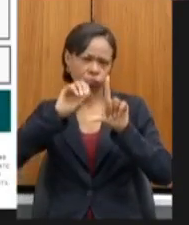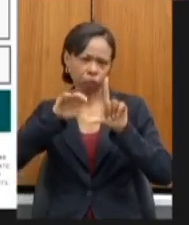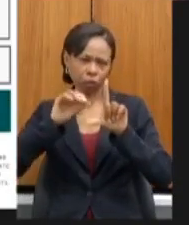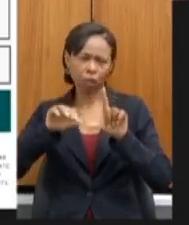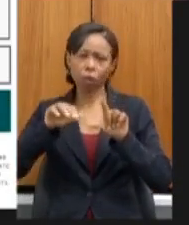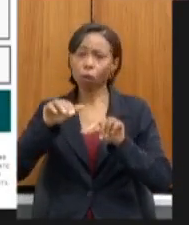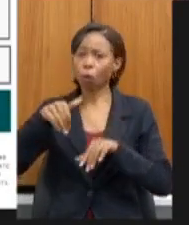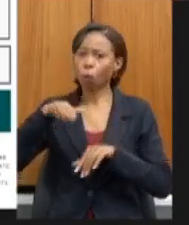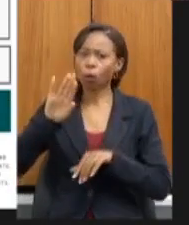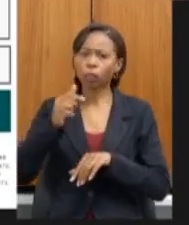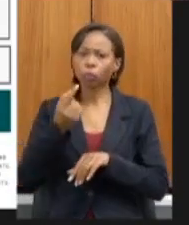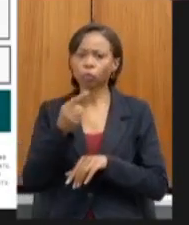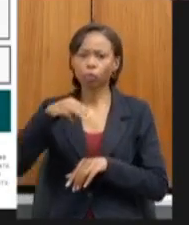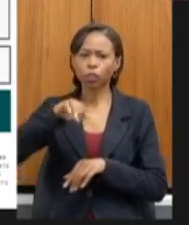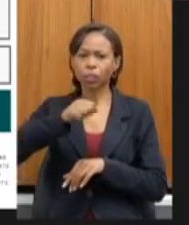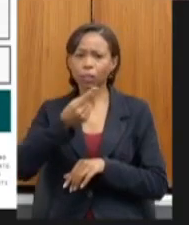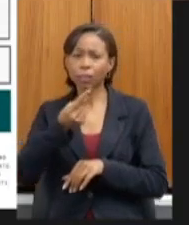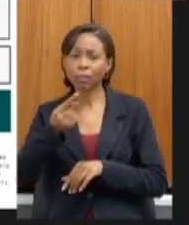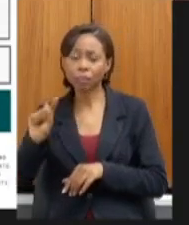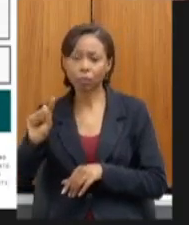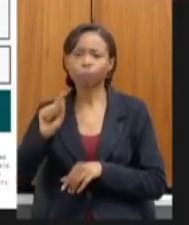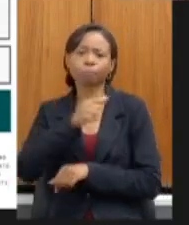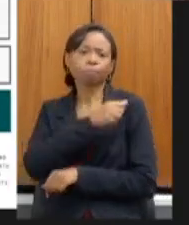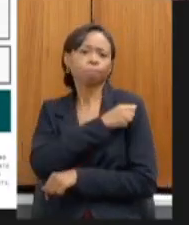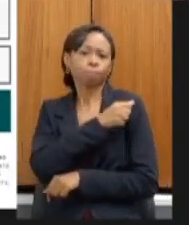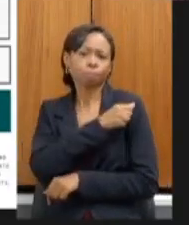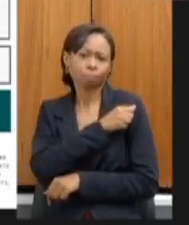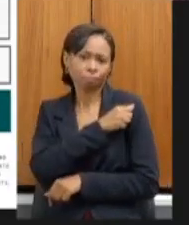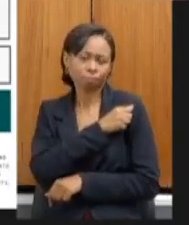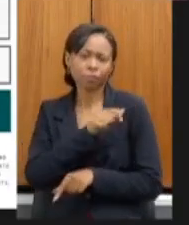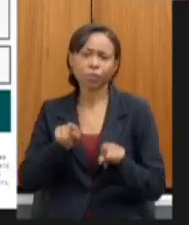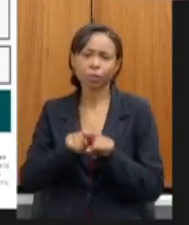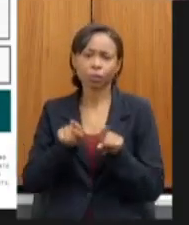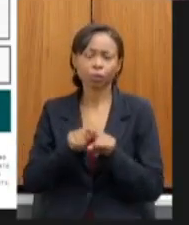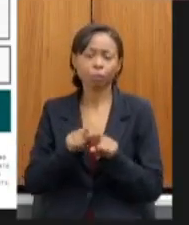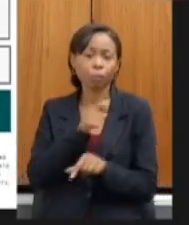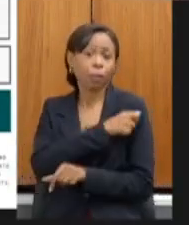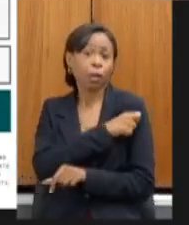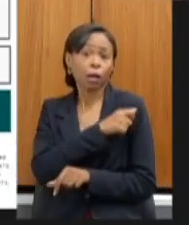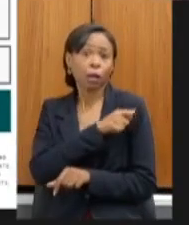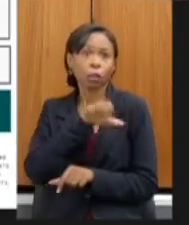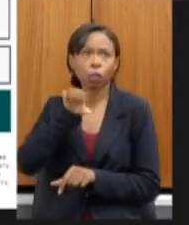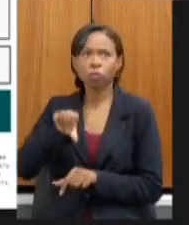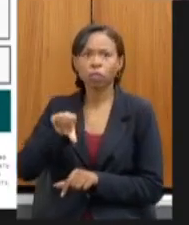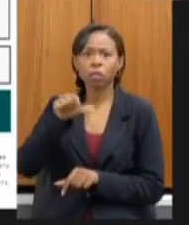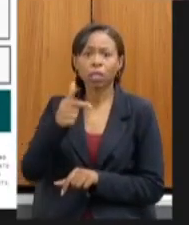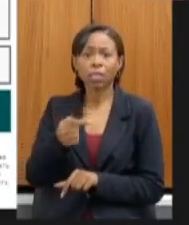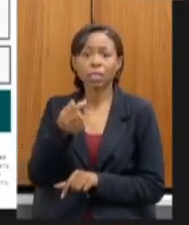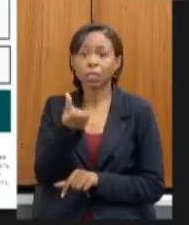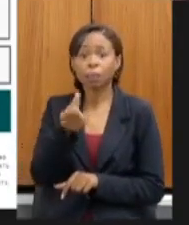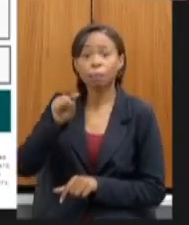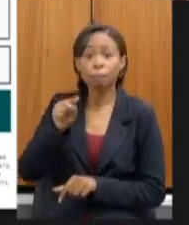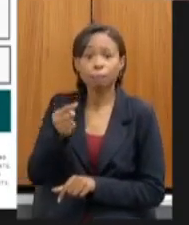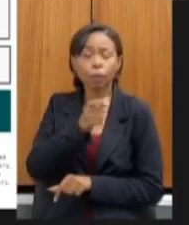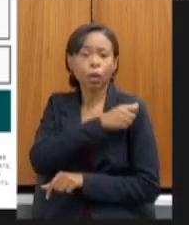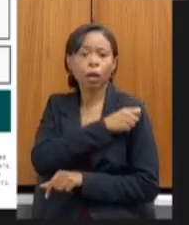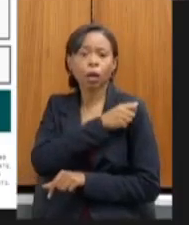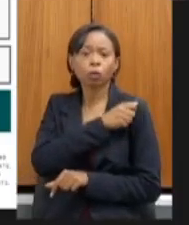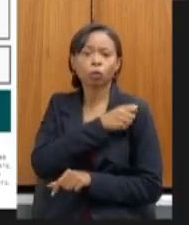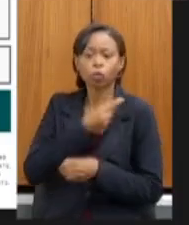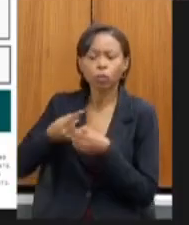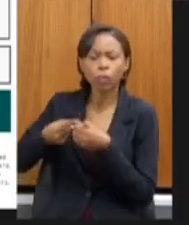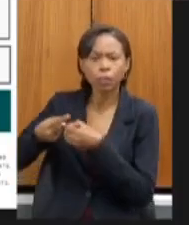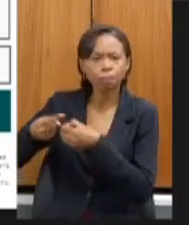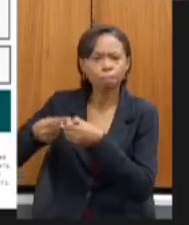975 mil alunos que residem nos municípios 976 mil alunos que residem nos municípios